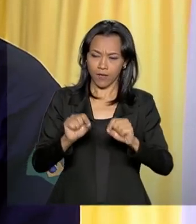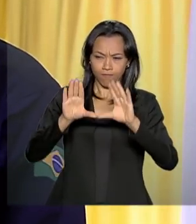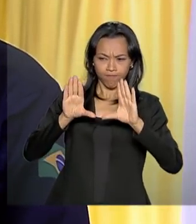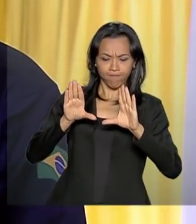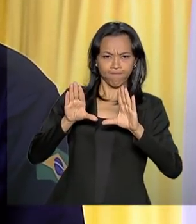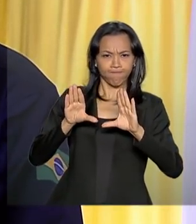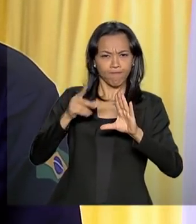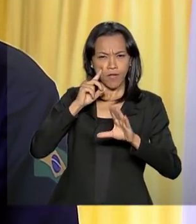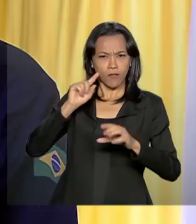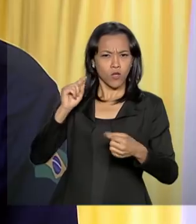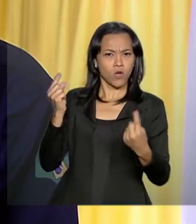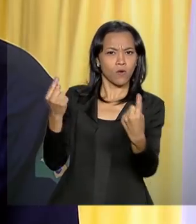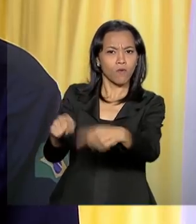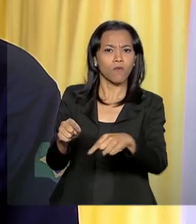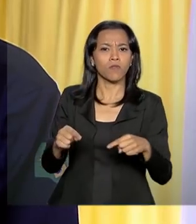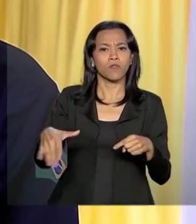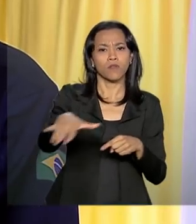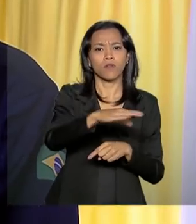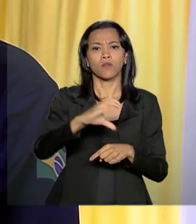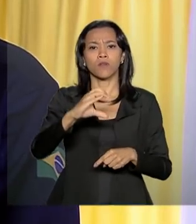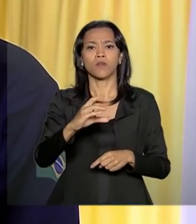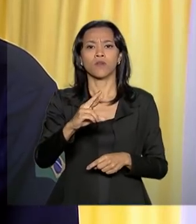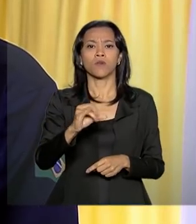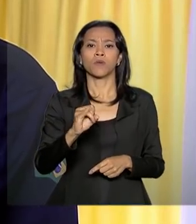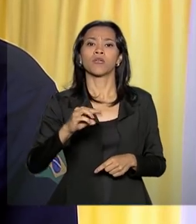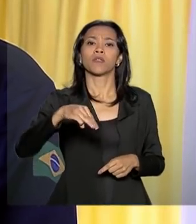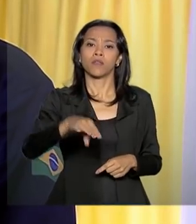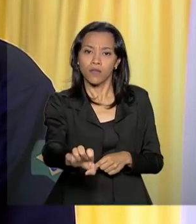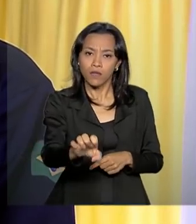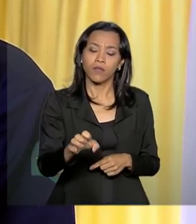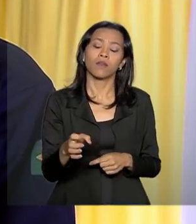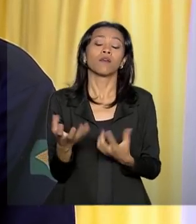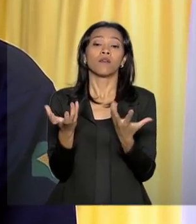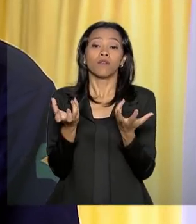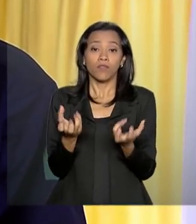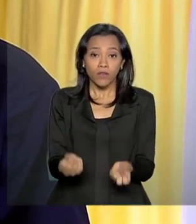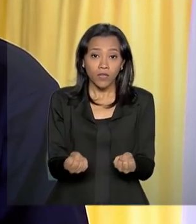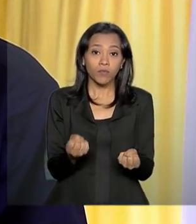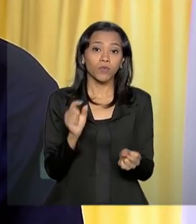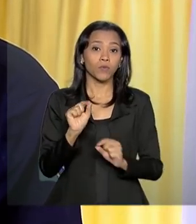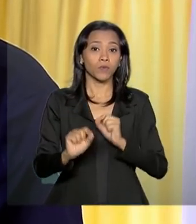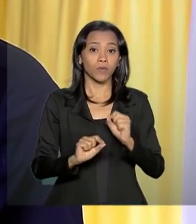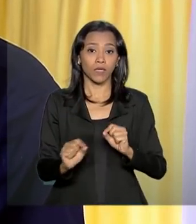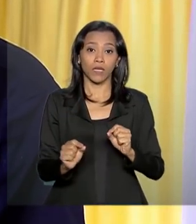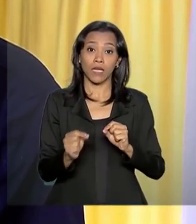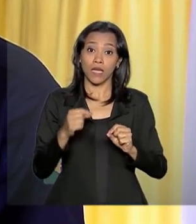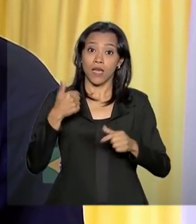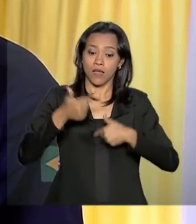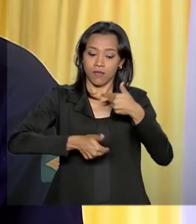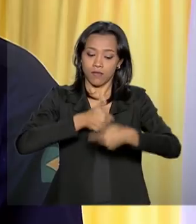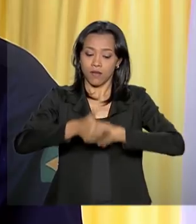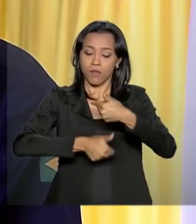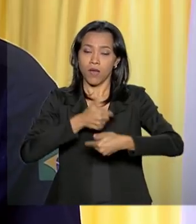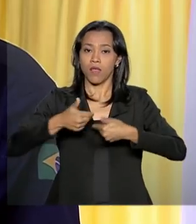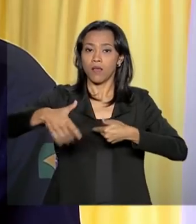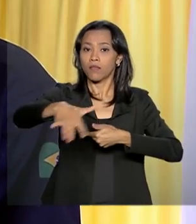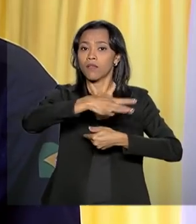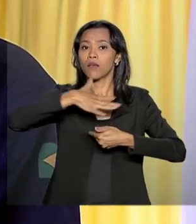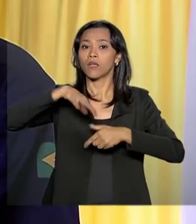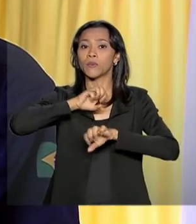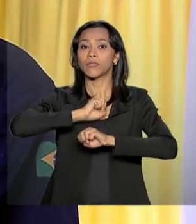organizado. Resgataremos ao centro da nossa razão de existir as ações de educação de trânsito